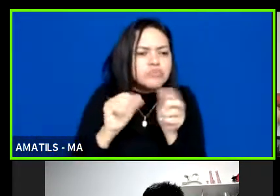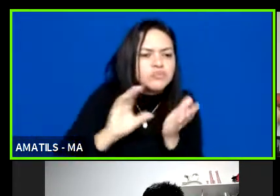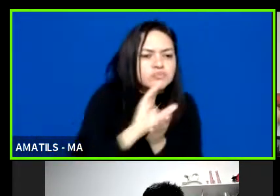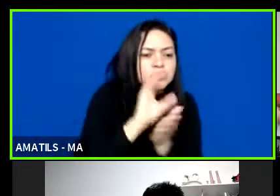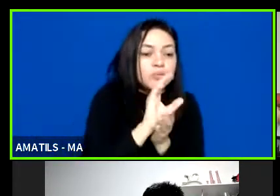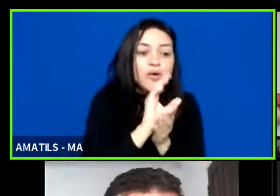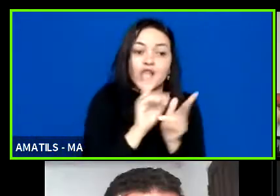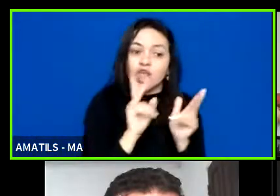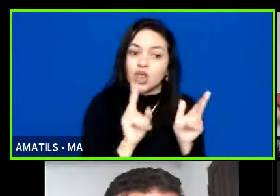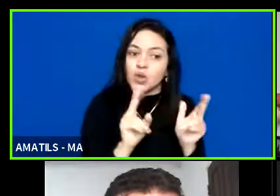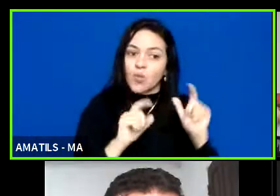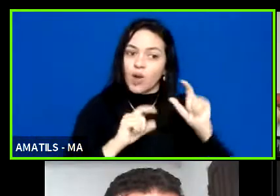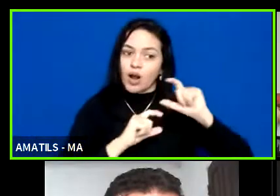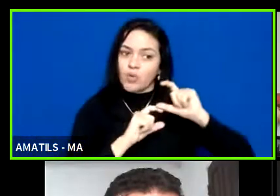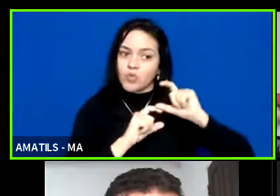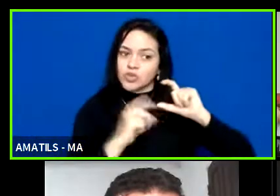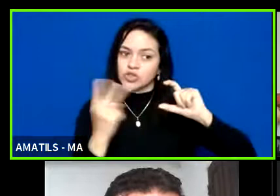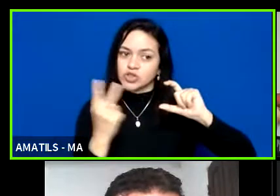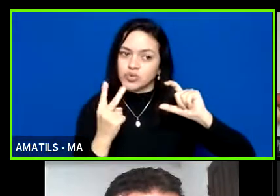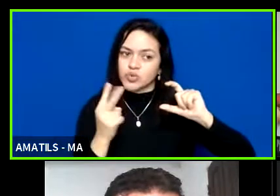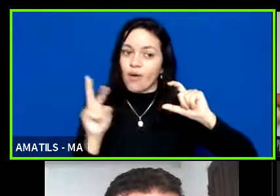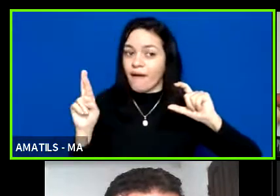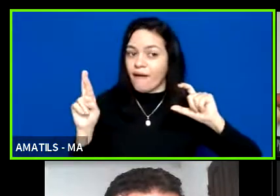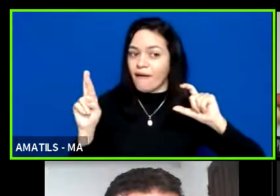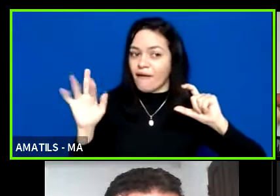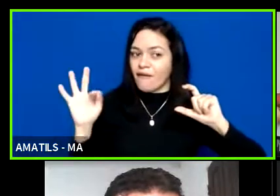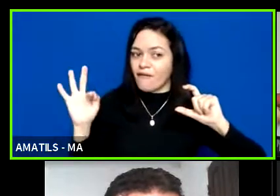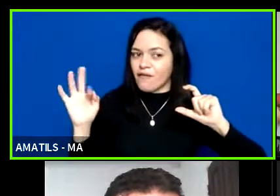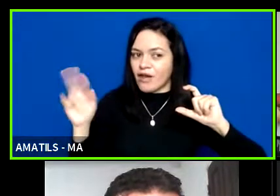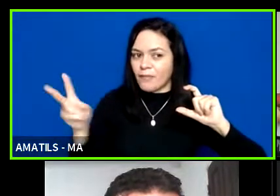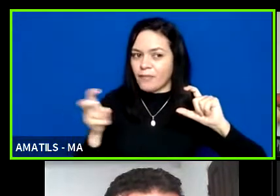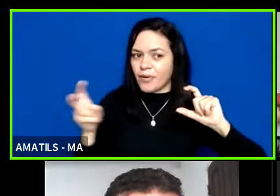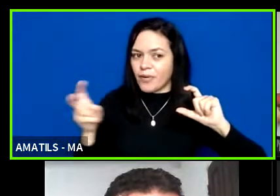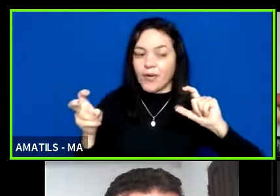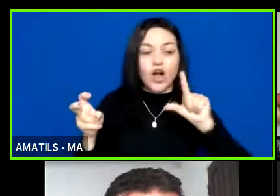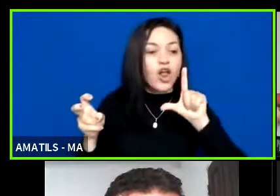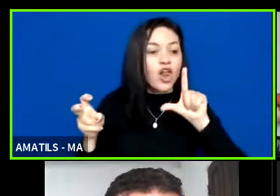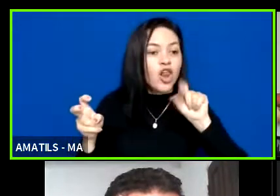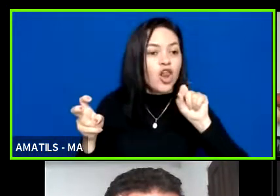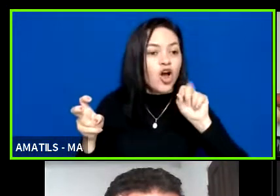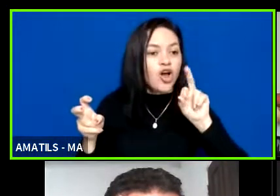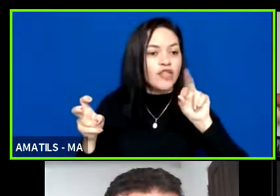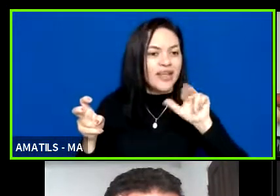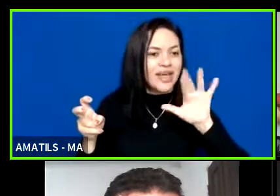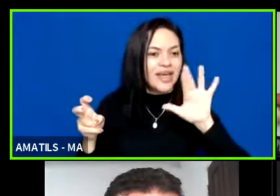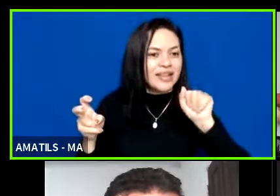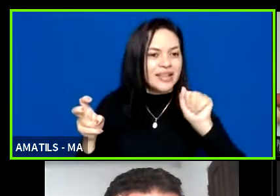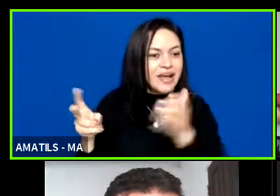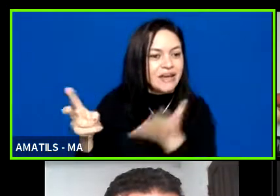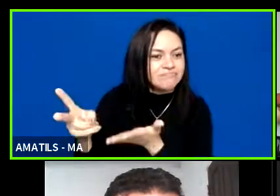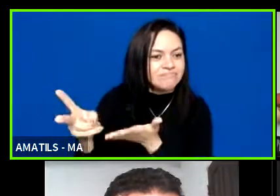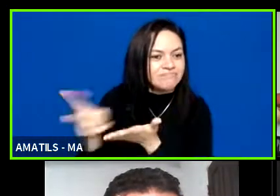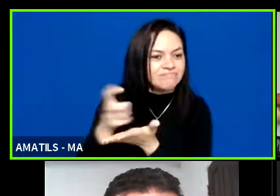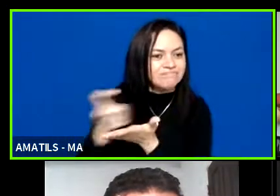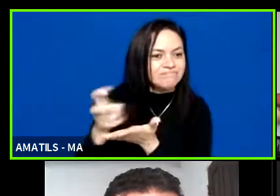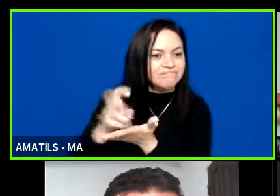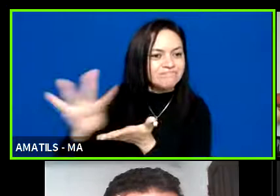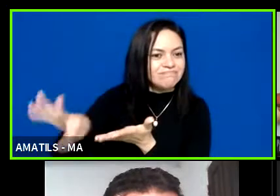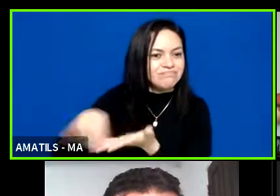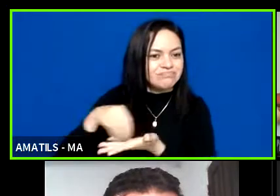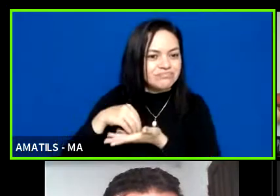2 receitas oriundas de exploração de loterias então já que está se falando o tempo todo de